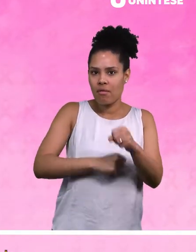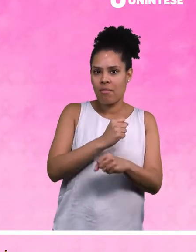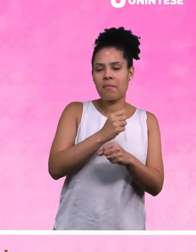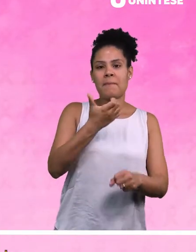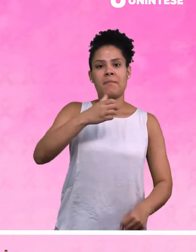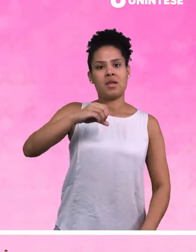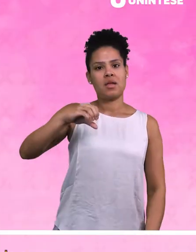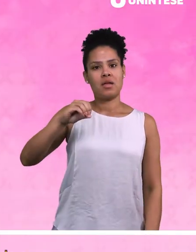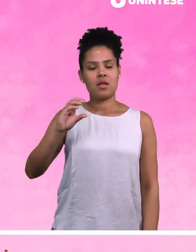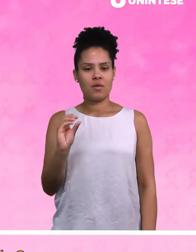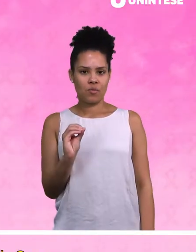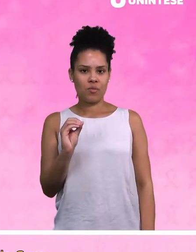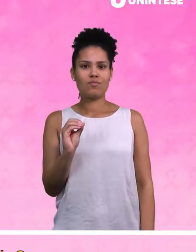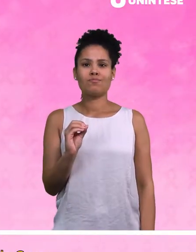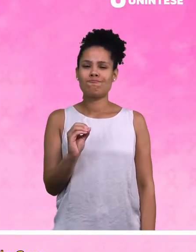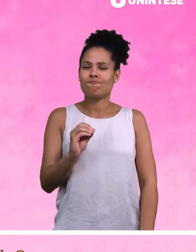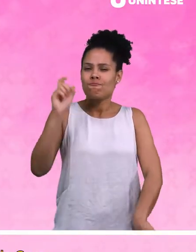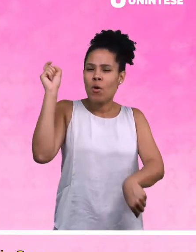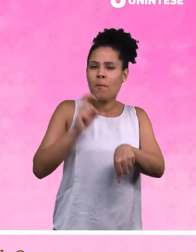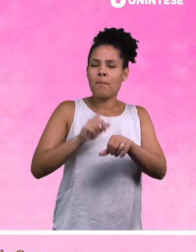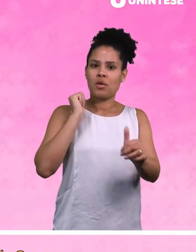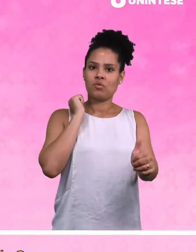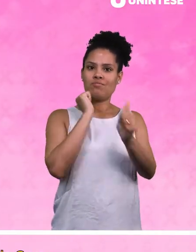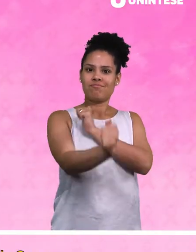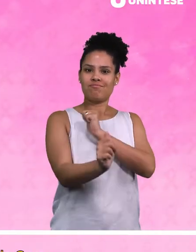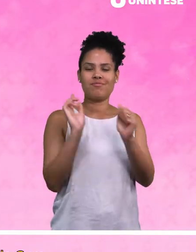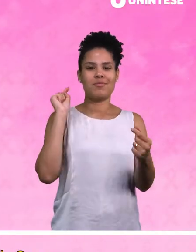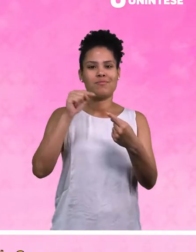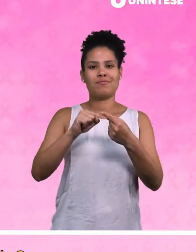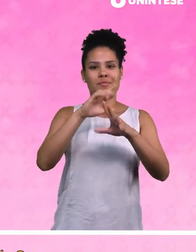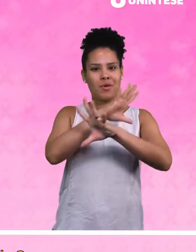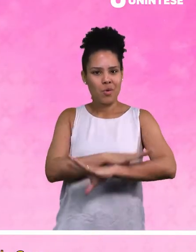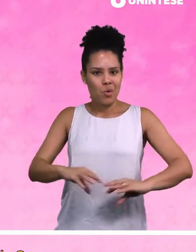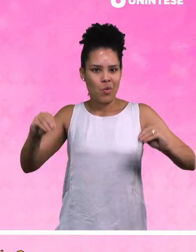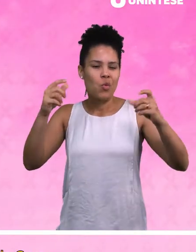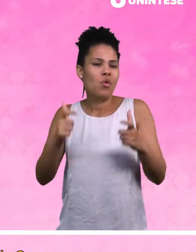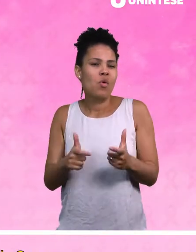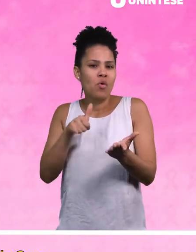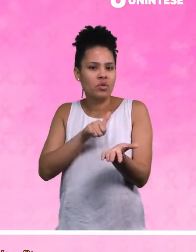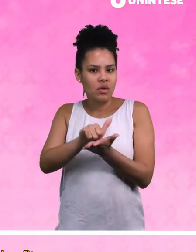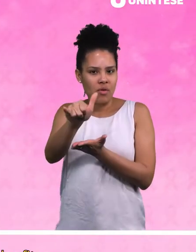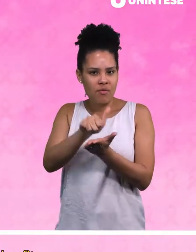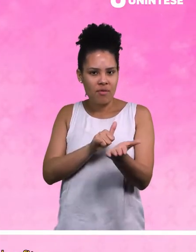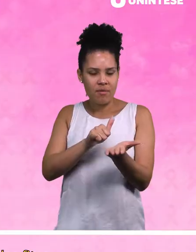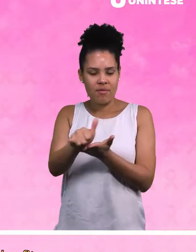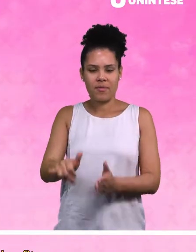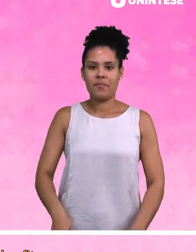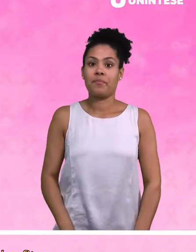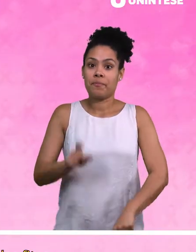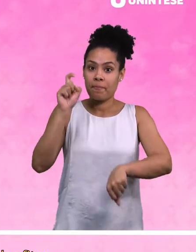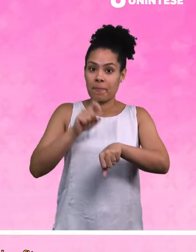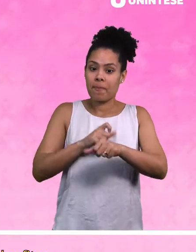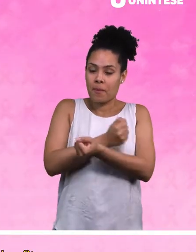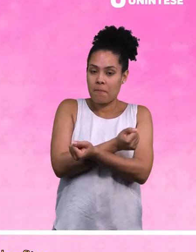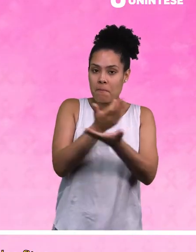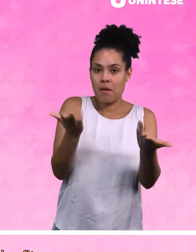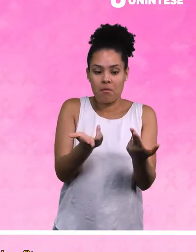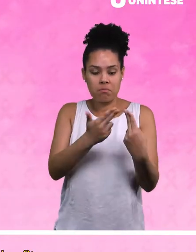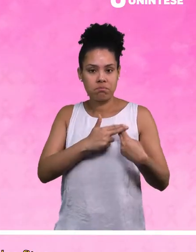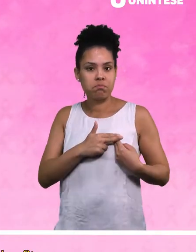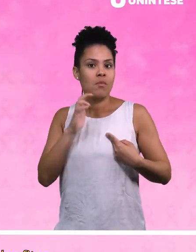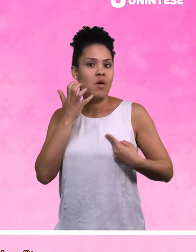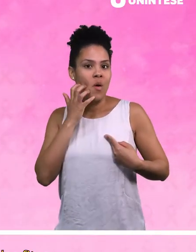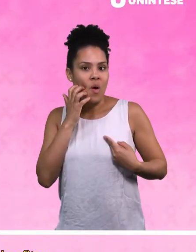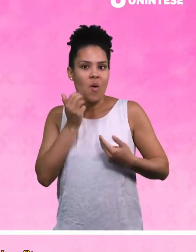ano de 1990, mais precisamente na corrida pela cura em Nova York. Na oportunidade, foram distribuídas